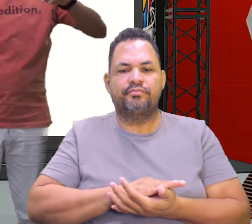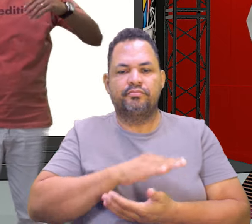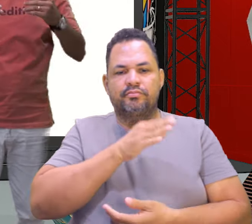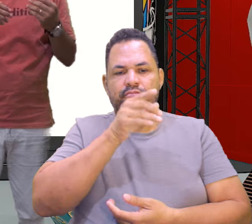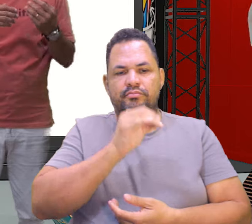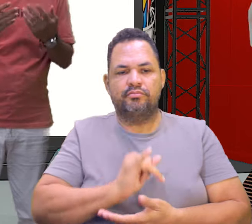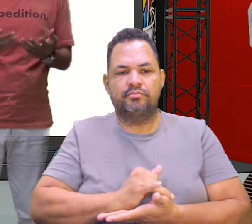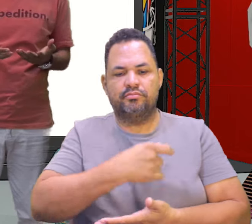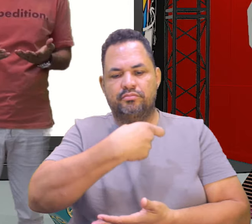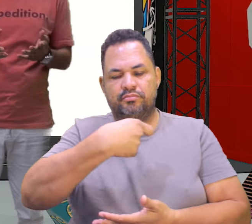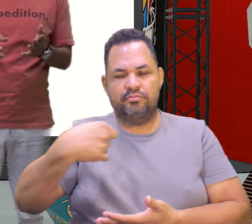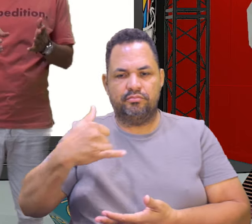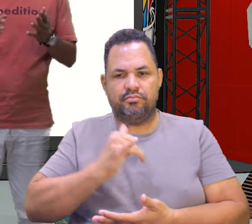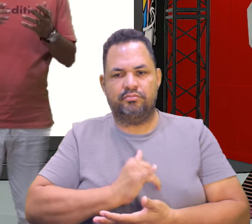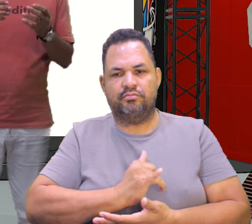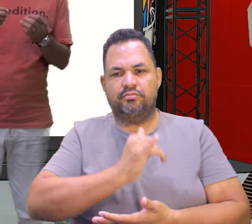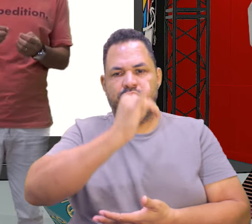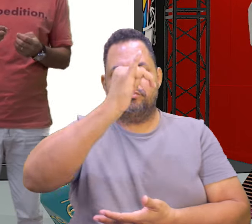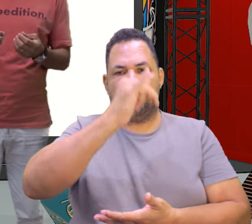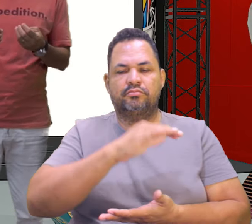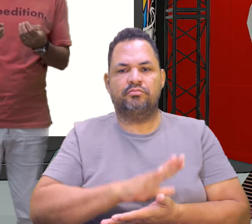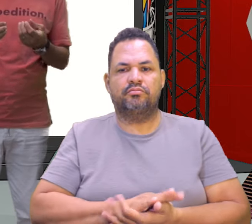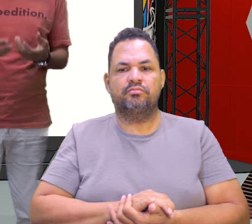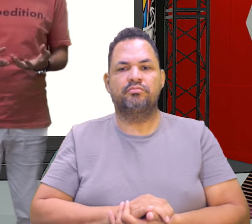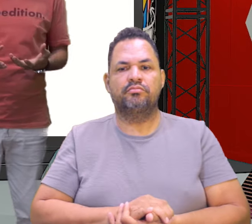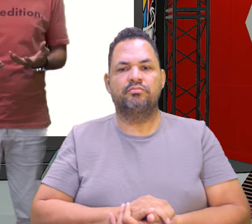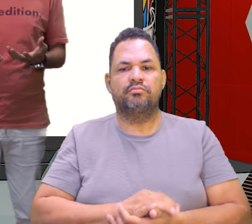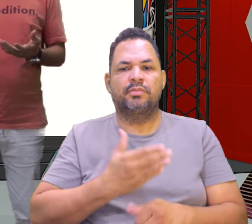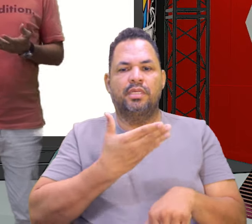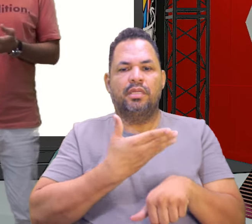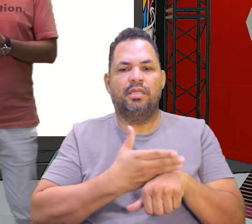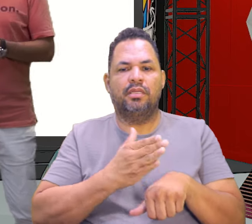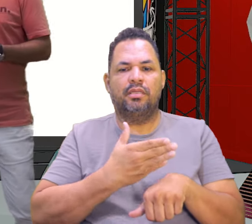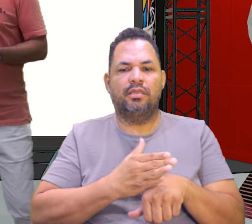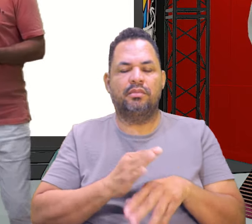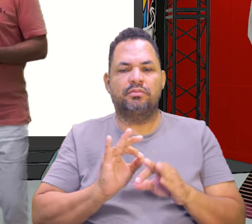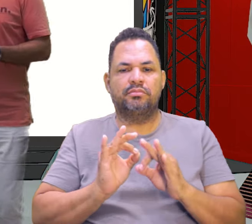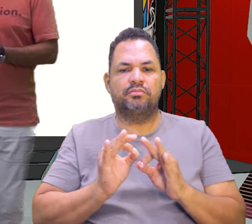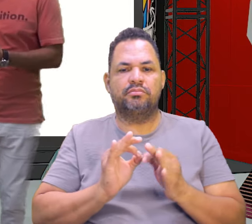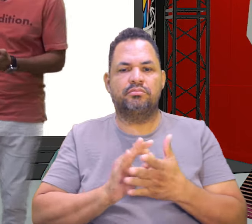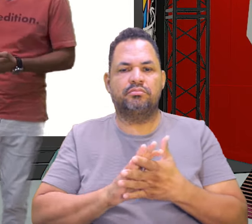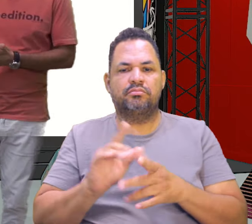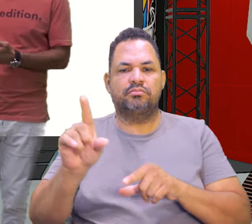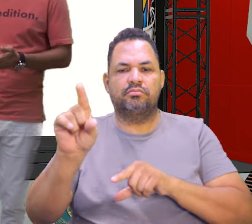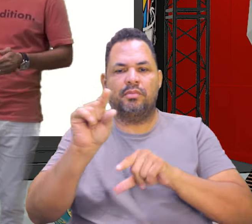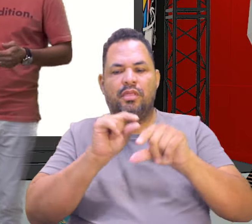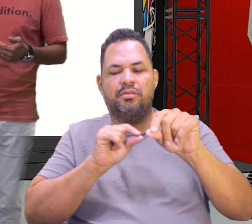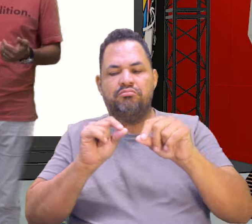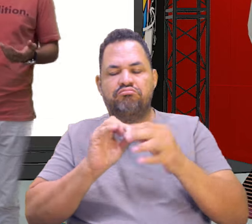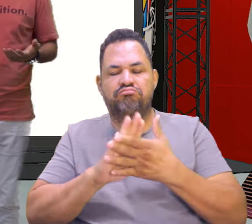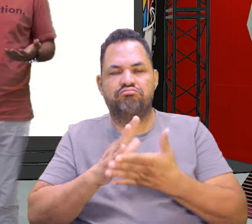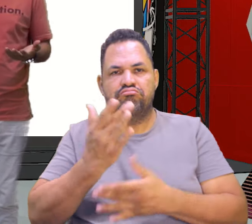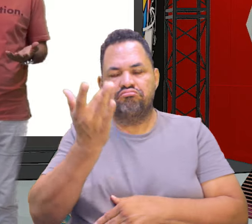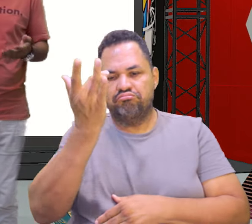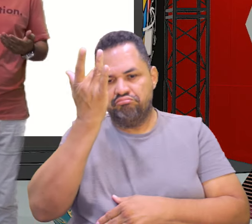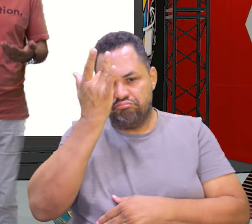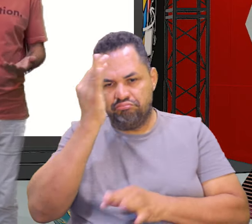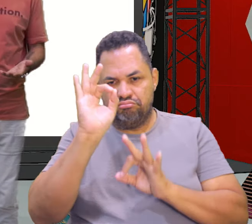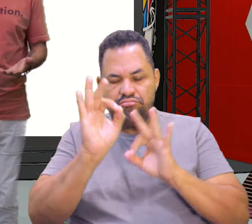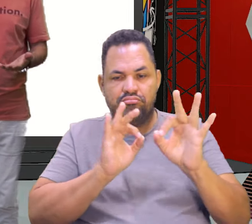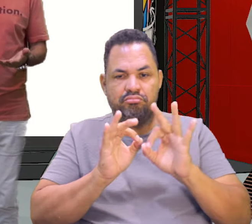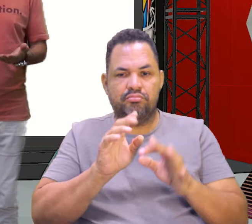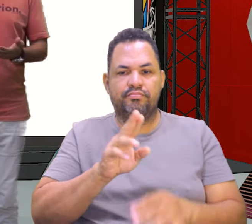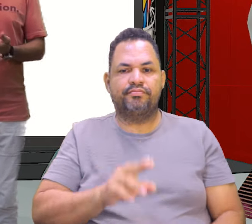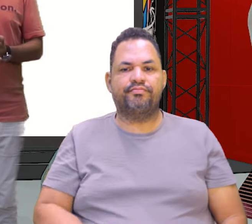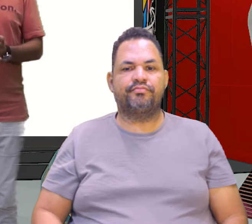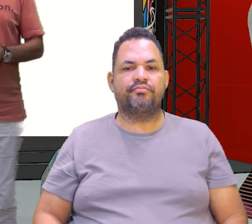no eixo Y. Está bem marcadinho. É só questão de treinar. Alguns vão se preferir usar só a fórmula. É uma forma de aprender e